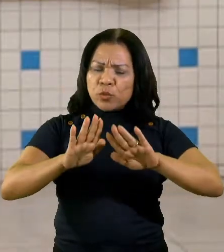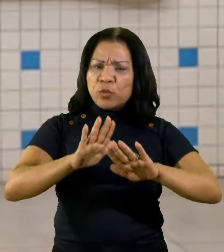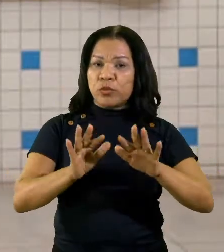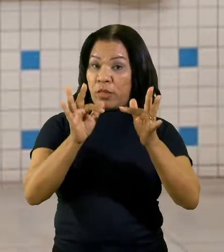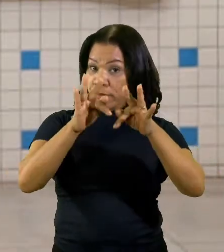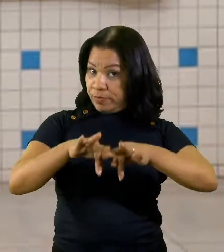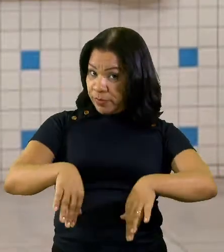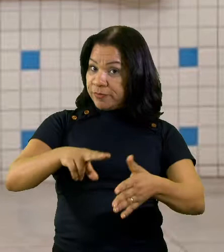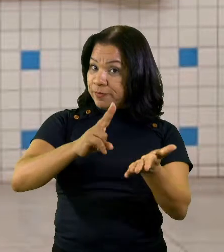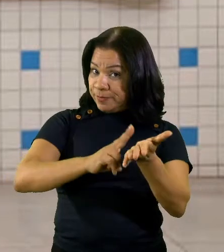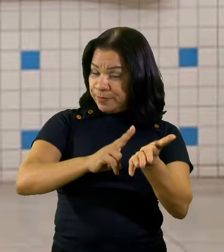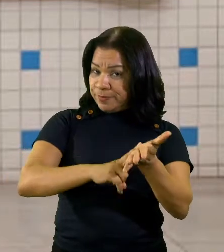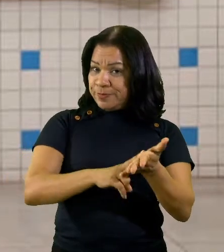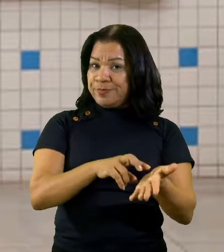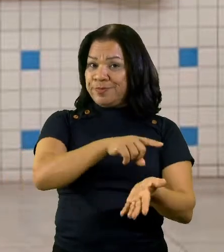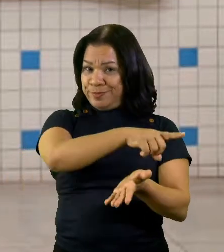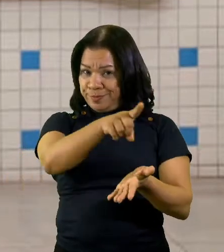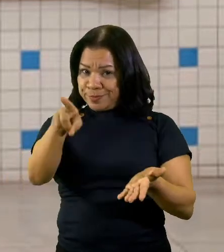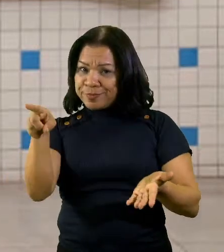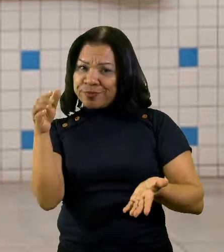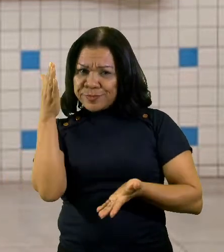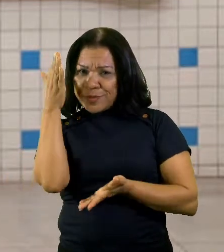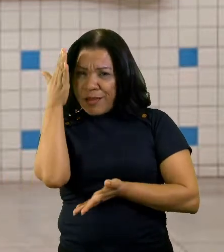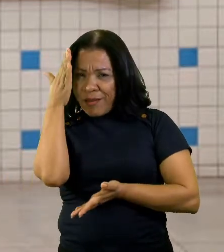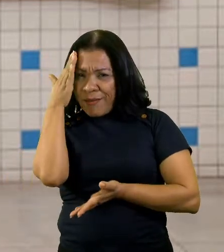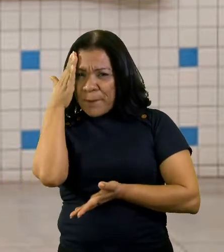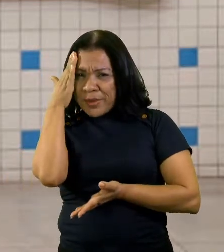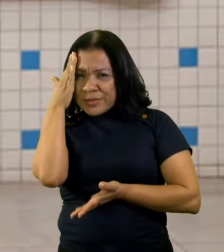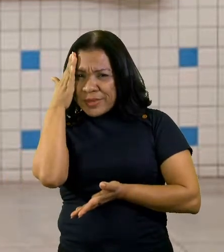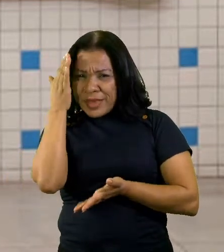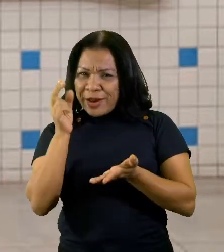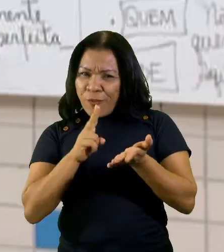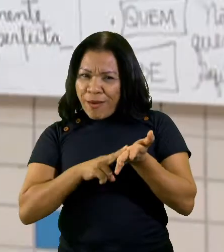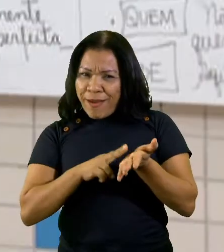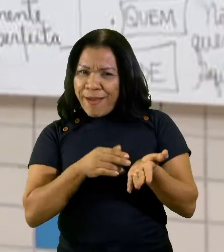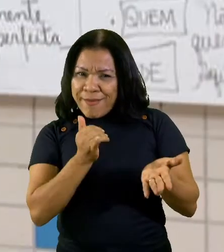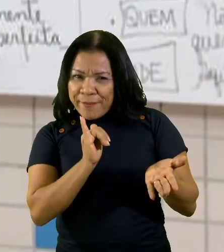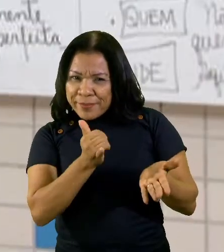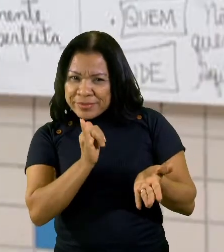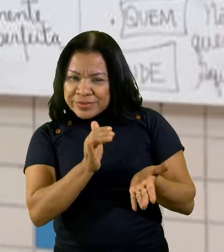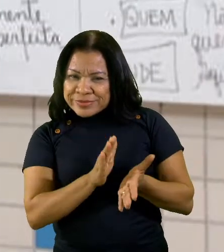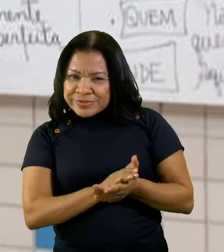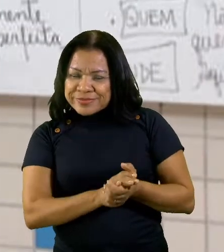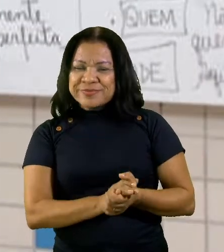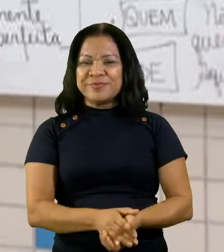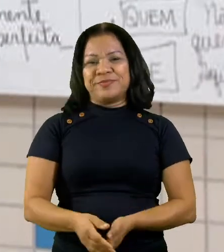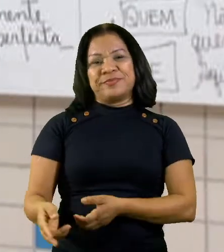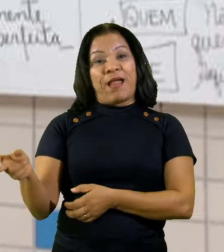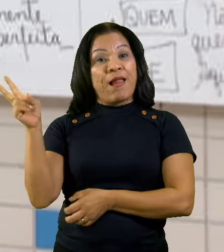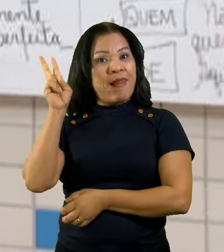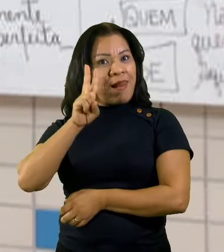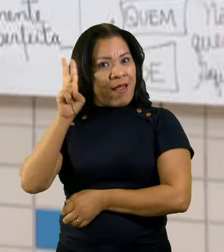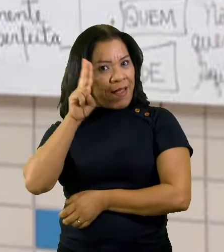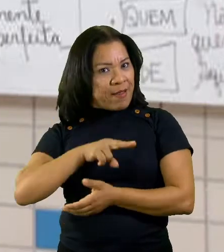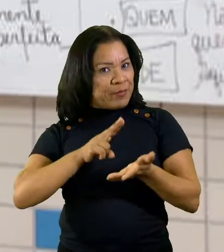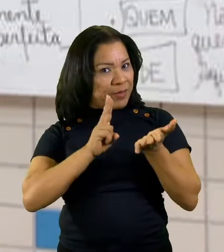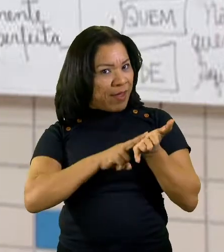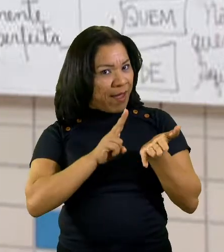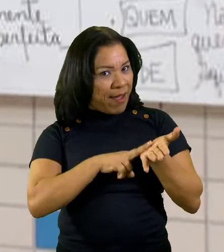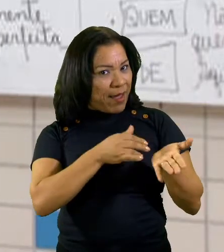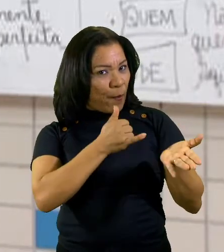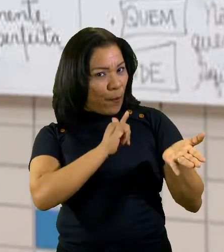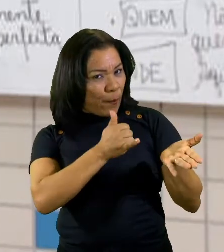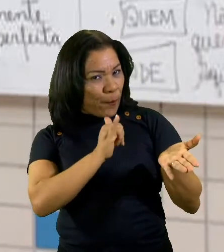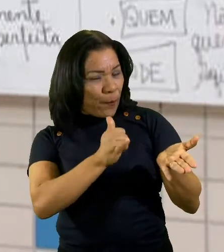compreenderam o que é uma carta argumentativa? Lembre-se que a carta argumentativa sempre